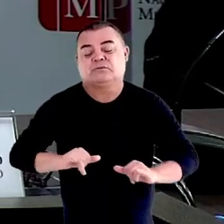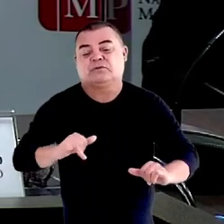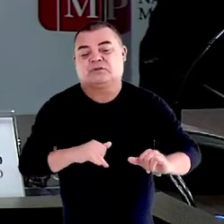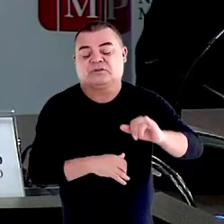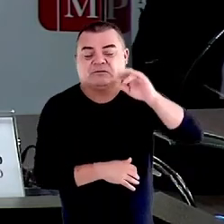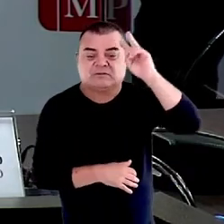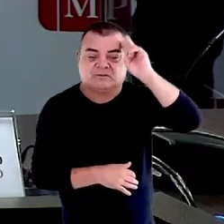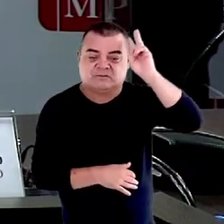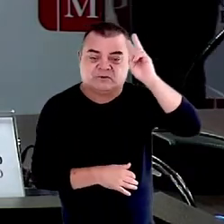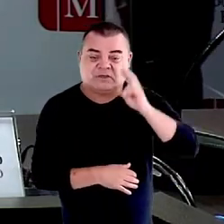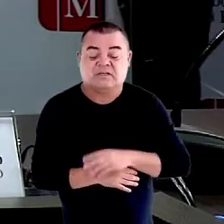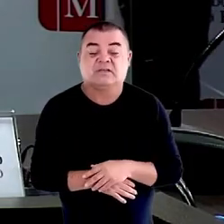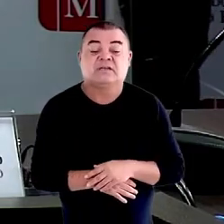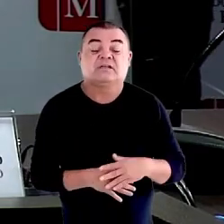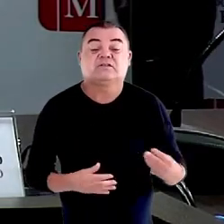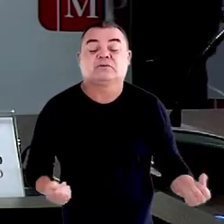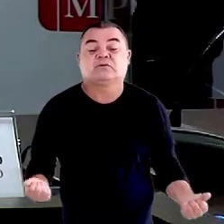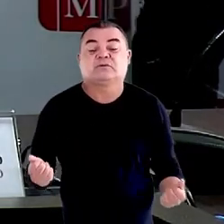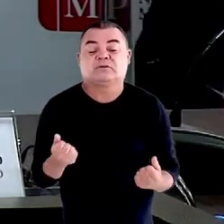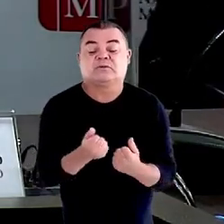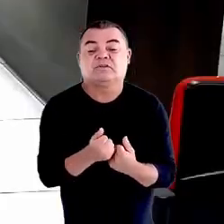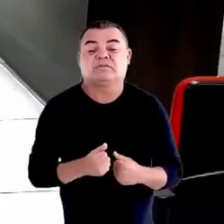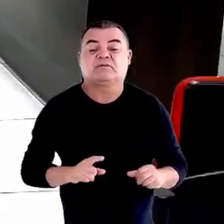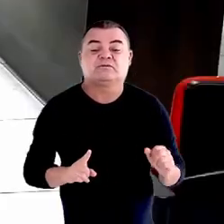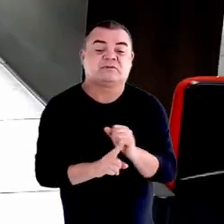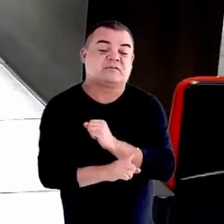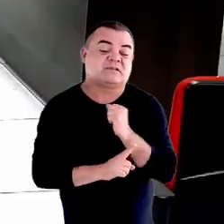esse país tão sofrido. Era isso, conselheiro.